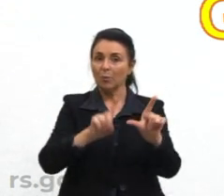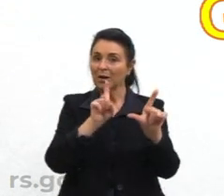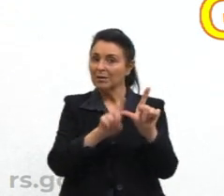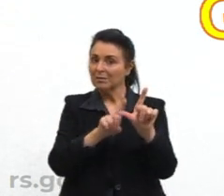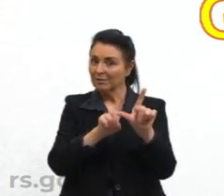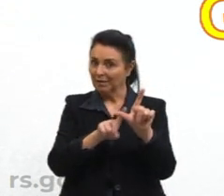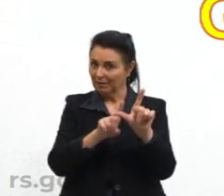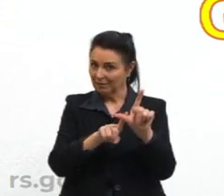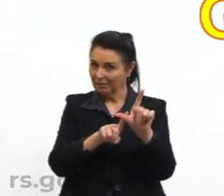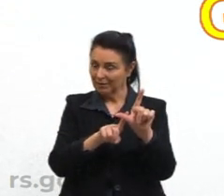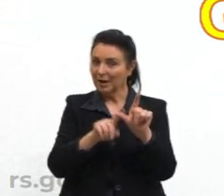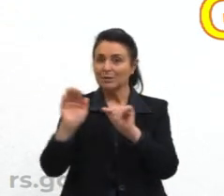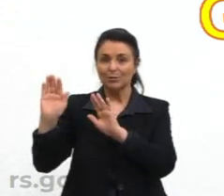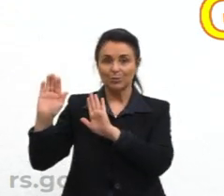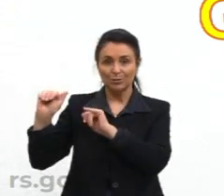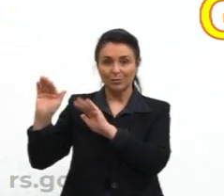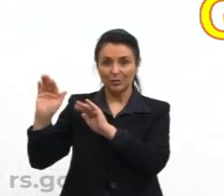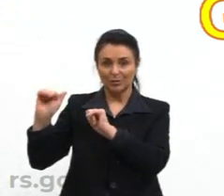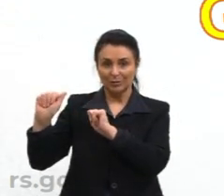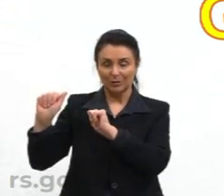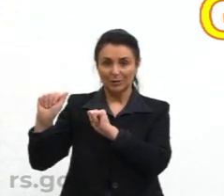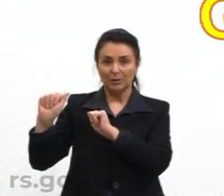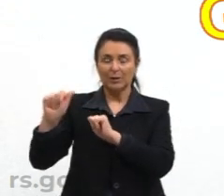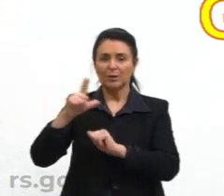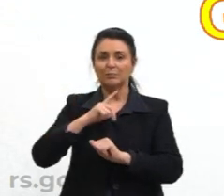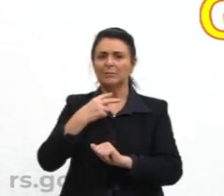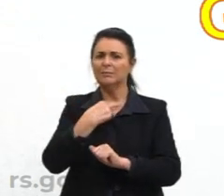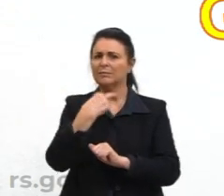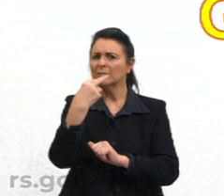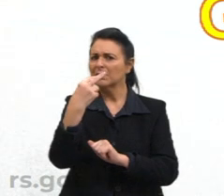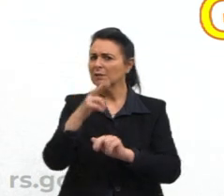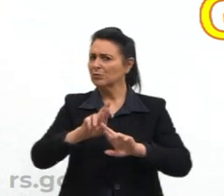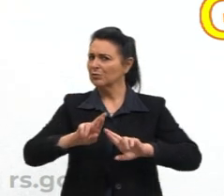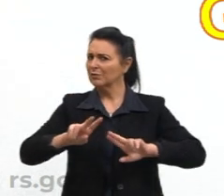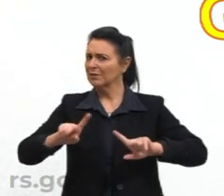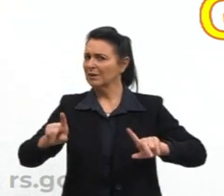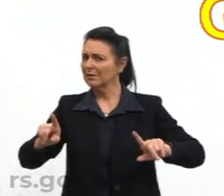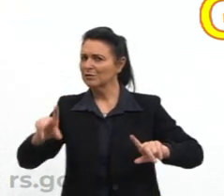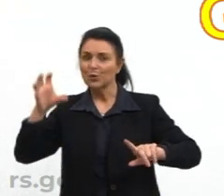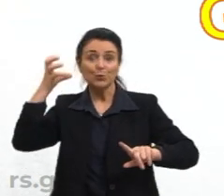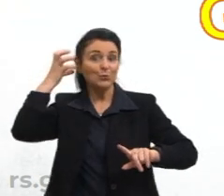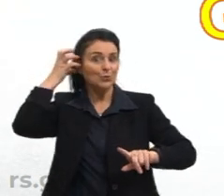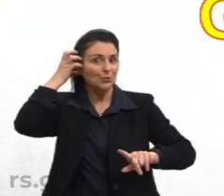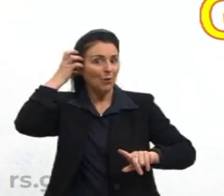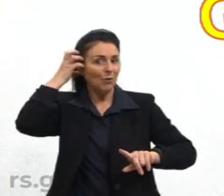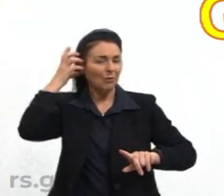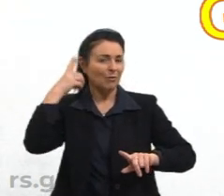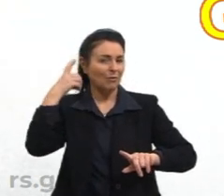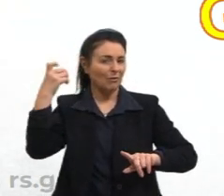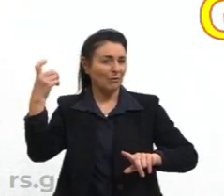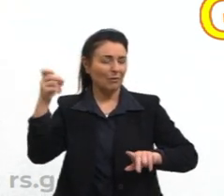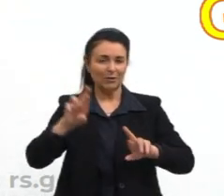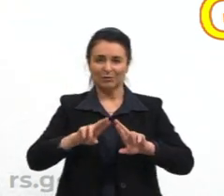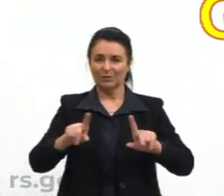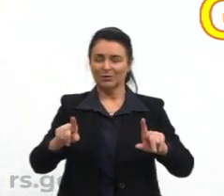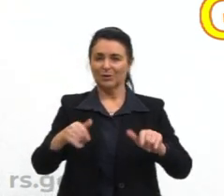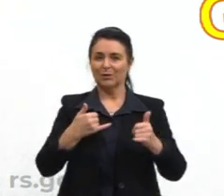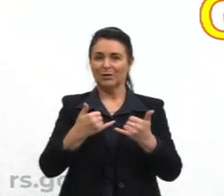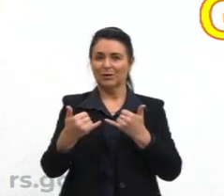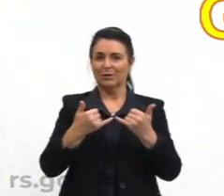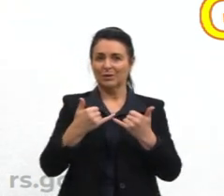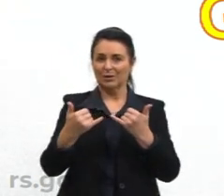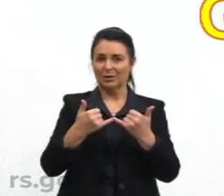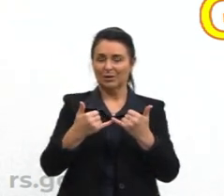alfabeto por possuir uma pronúncia bem diferente da língua portuguesa. Por exemplo, las